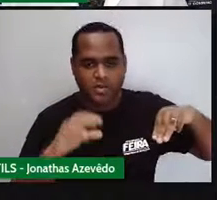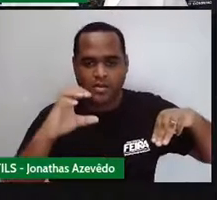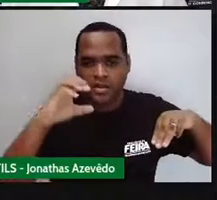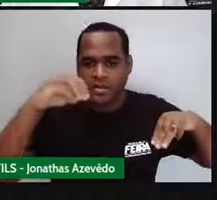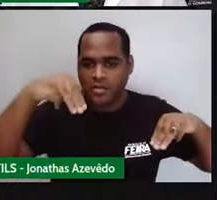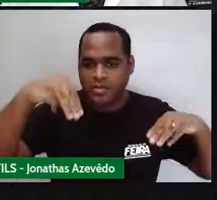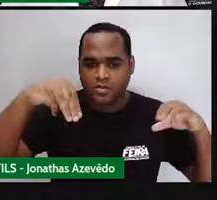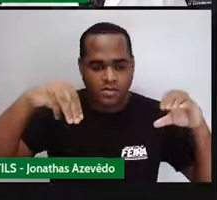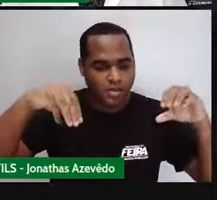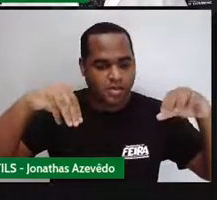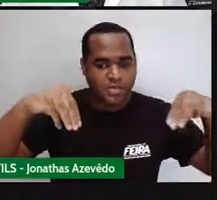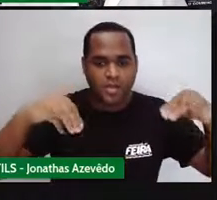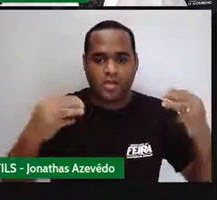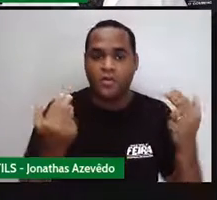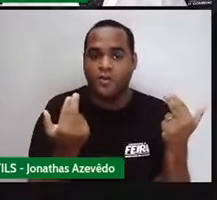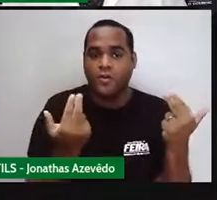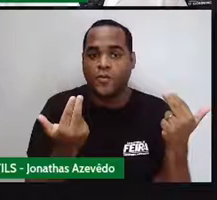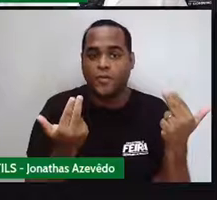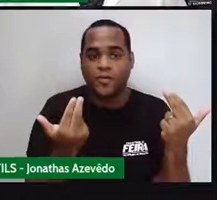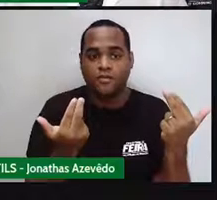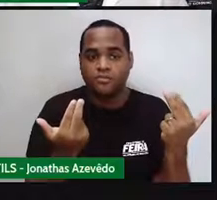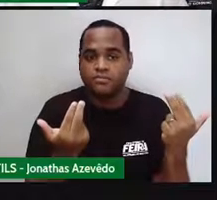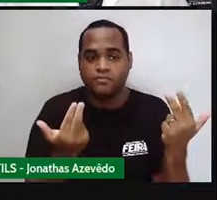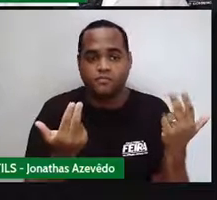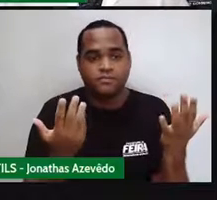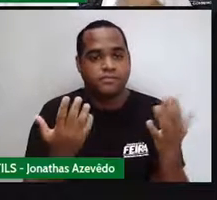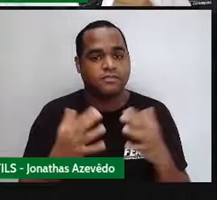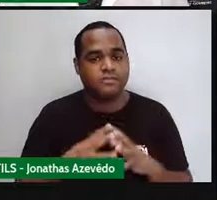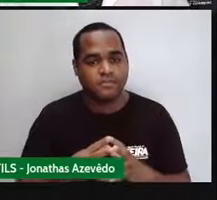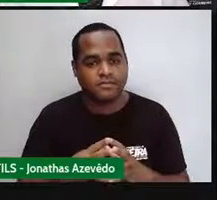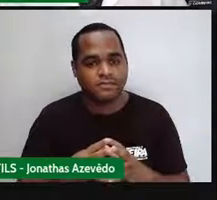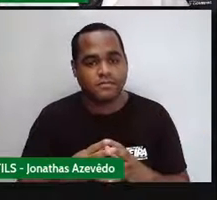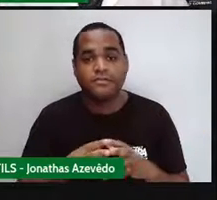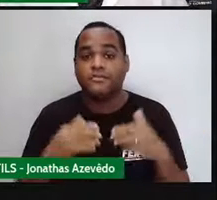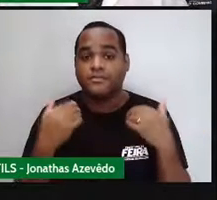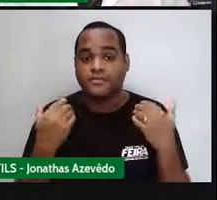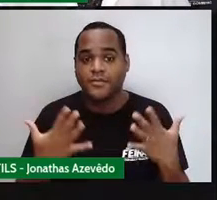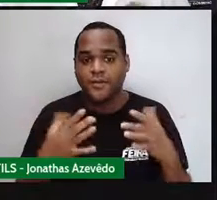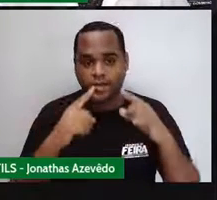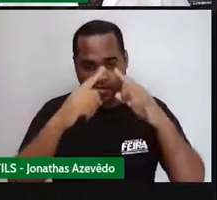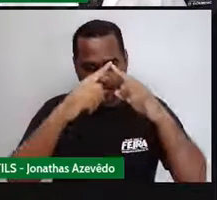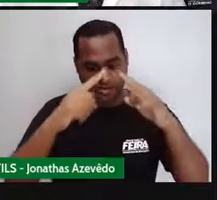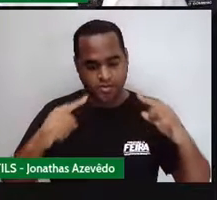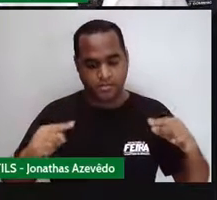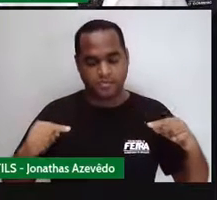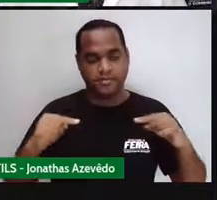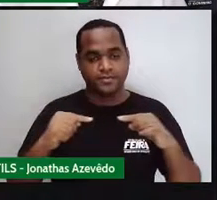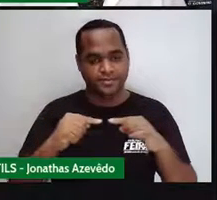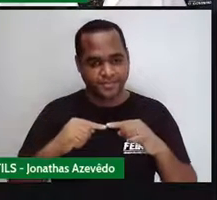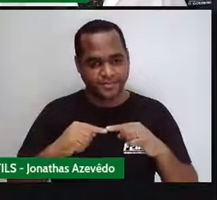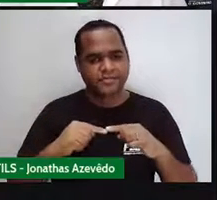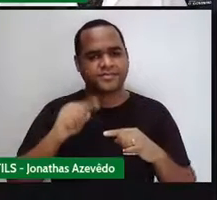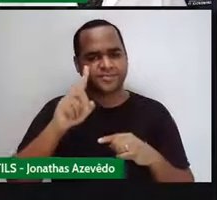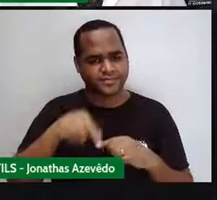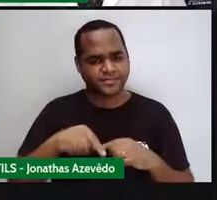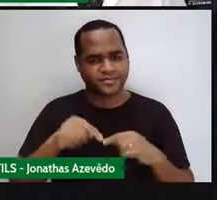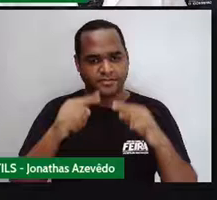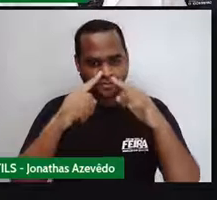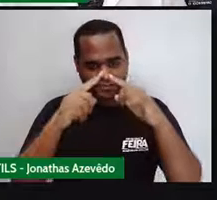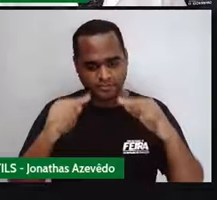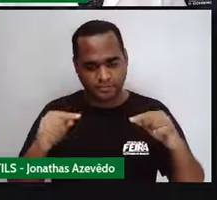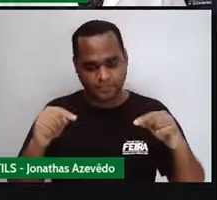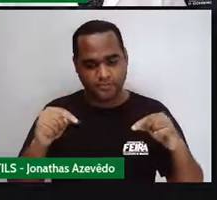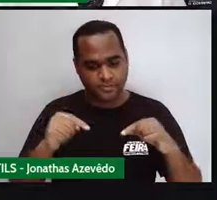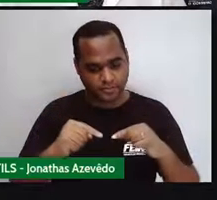e vai ter a mesma medida desse. Então, o losango é esse tipo de quadrilátero.